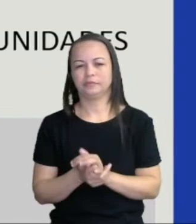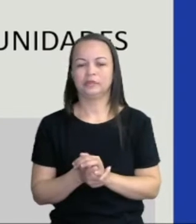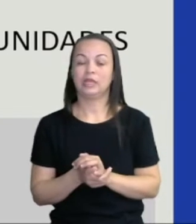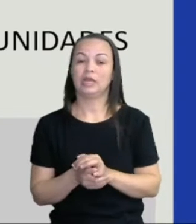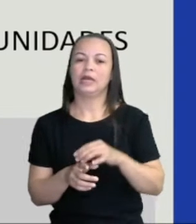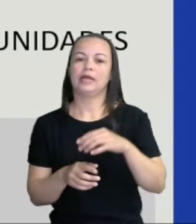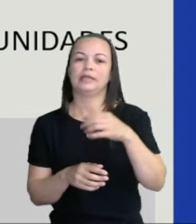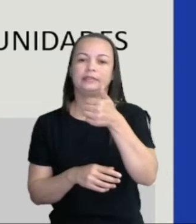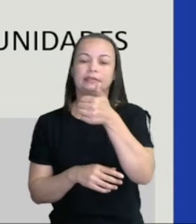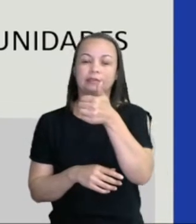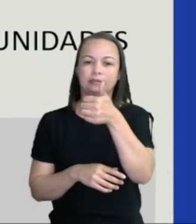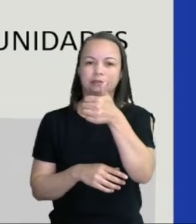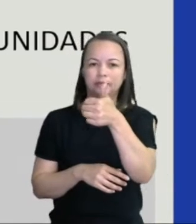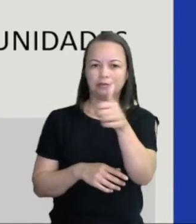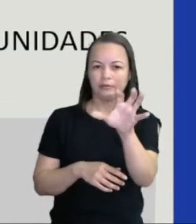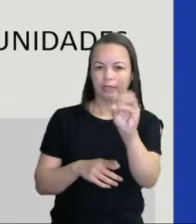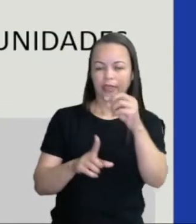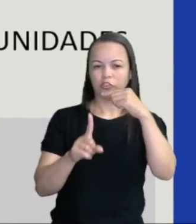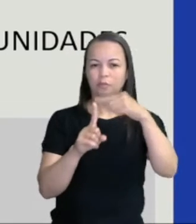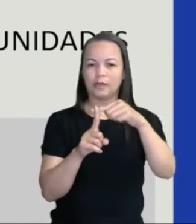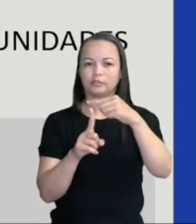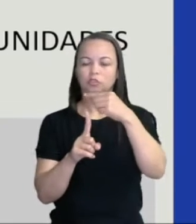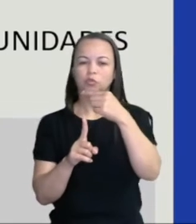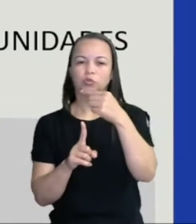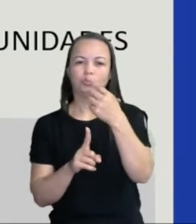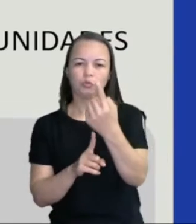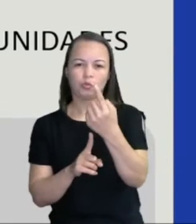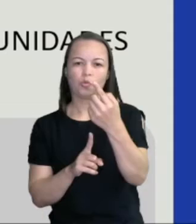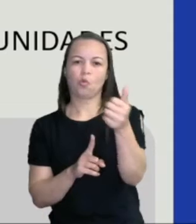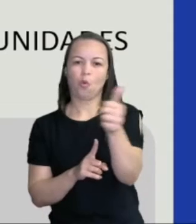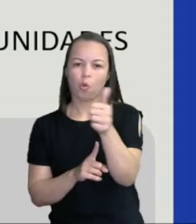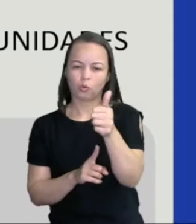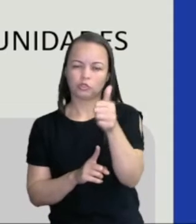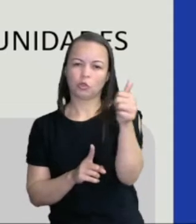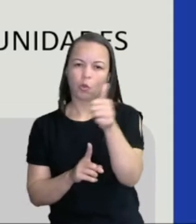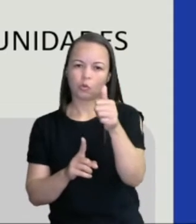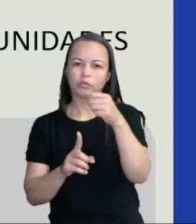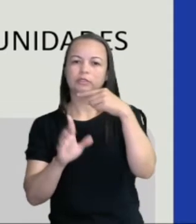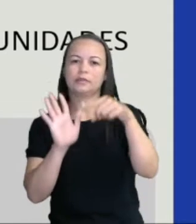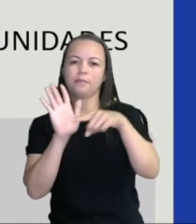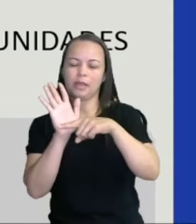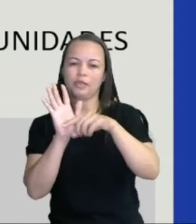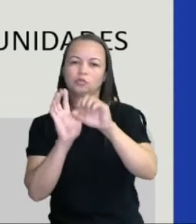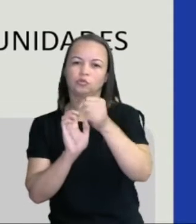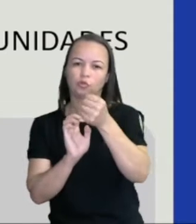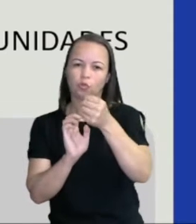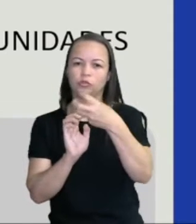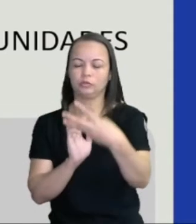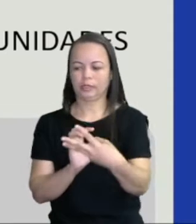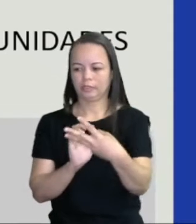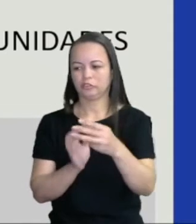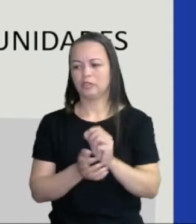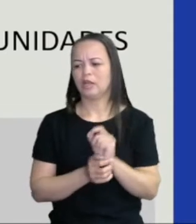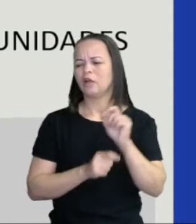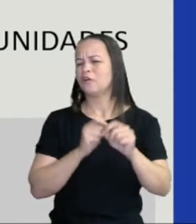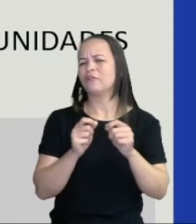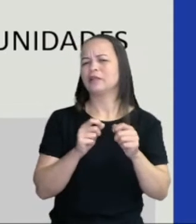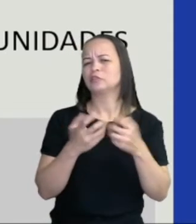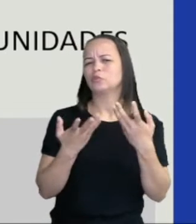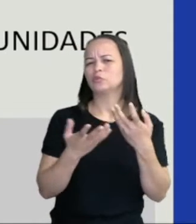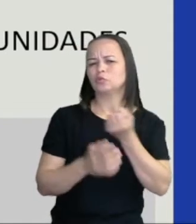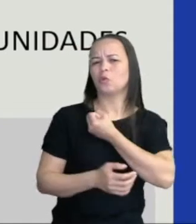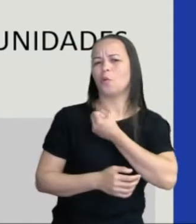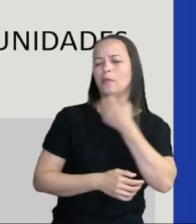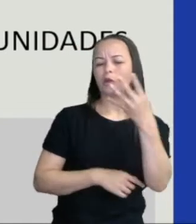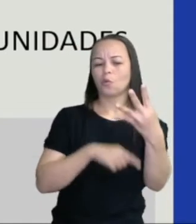10 mais 1, 11, 11 menos 8, 3. O é que eu faço com as outras 3 dezenas que aparecem aí do número 40, professora?